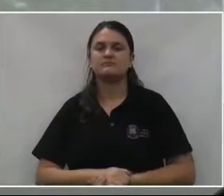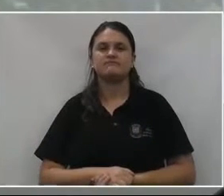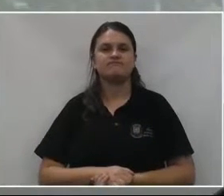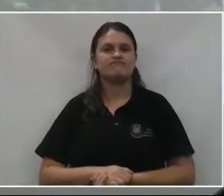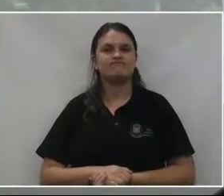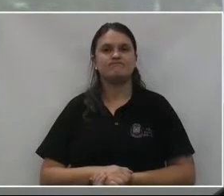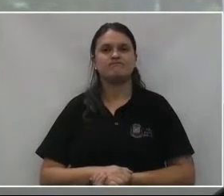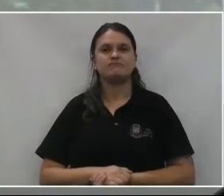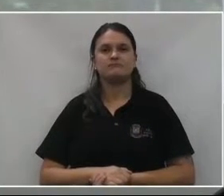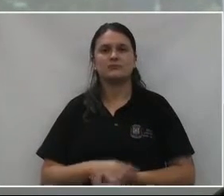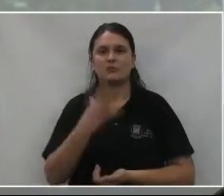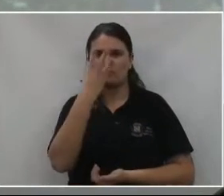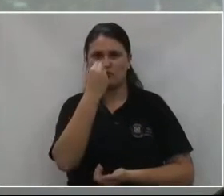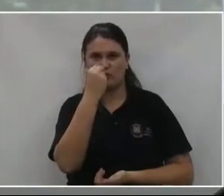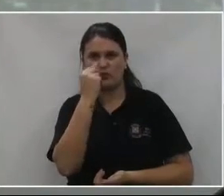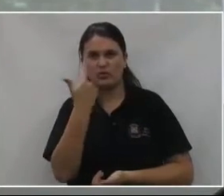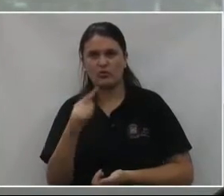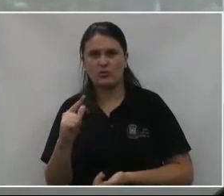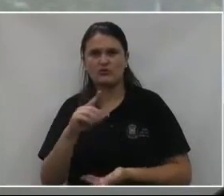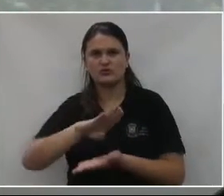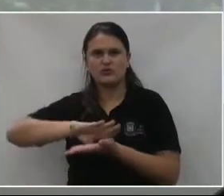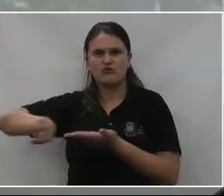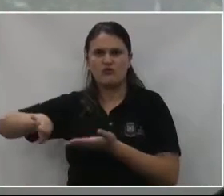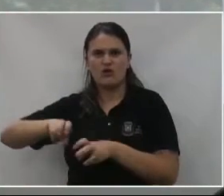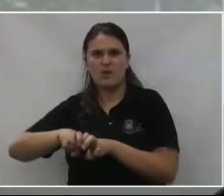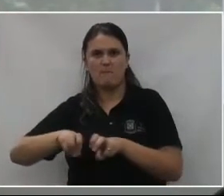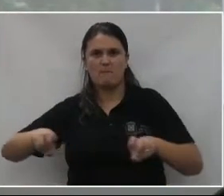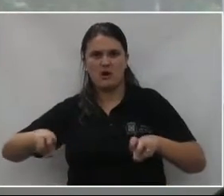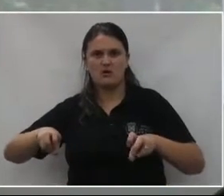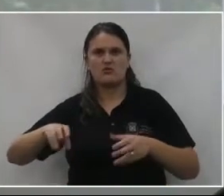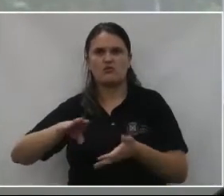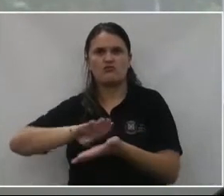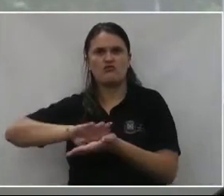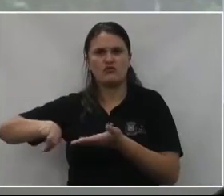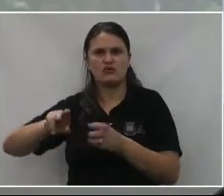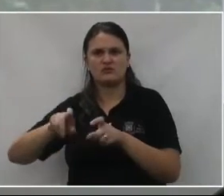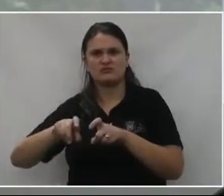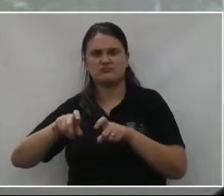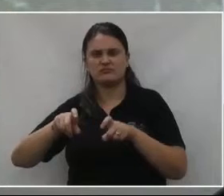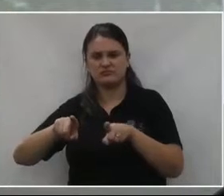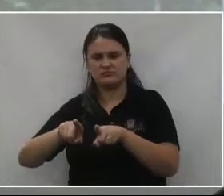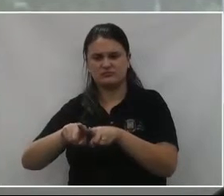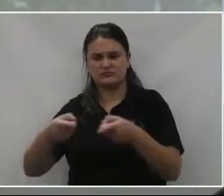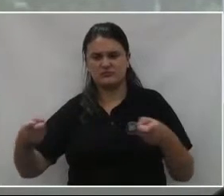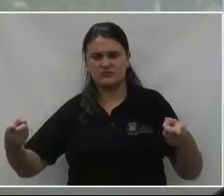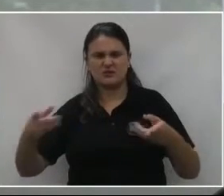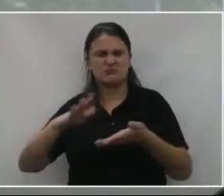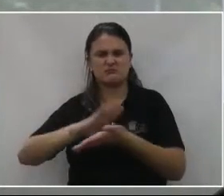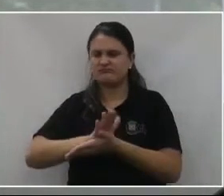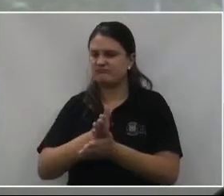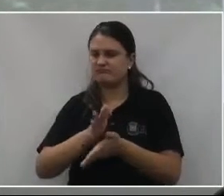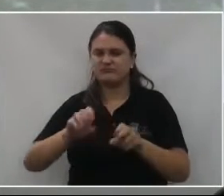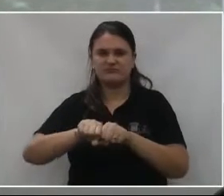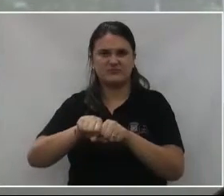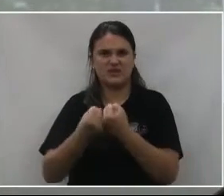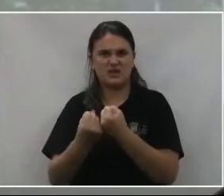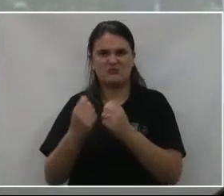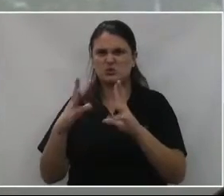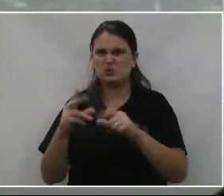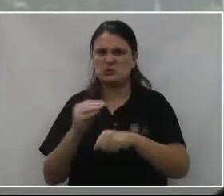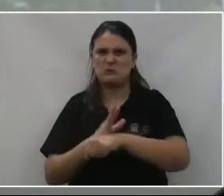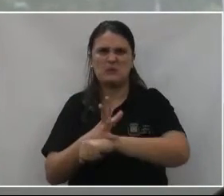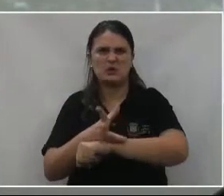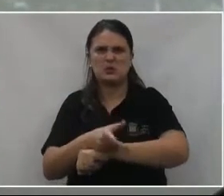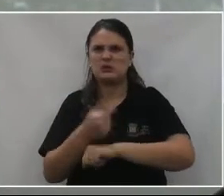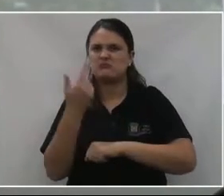Mais um. Eu acho que foi tirado os bancos que tinha ali, uma churrasqueira, o pessoal acaba destruindo de madrugada, não sei se